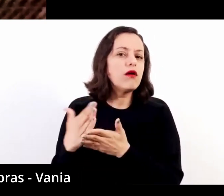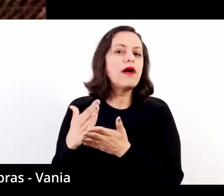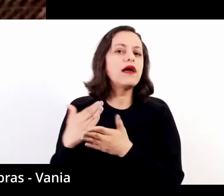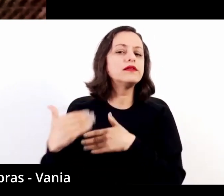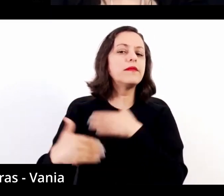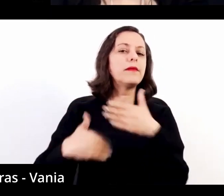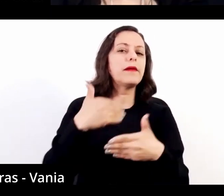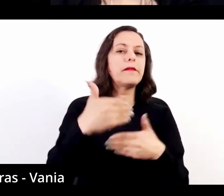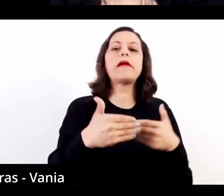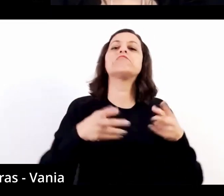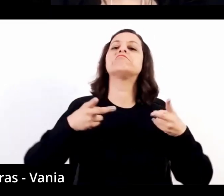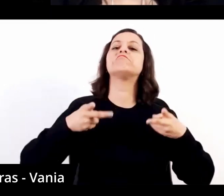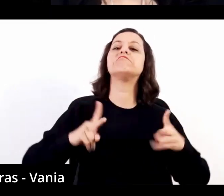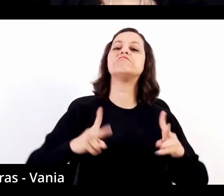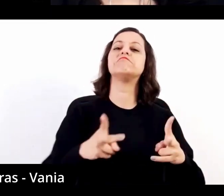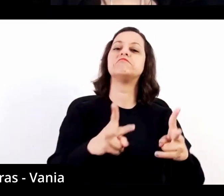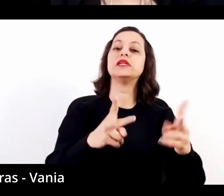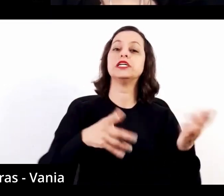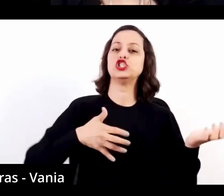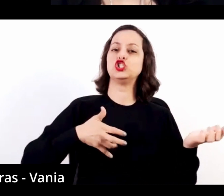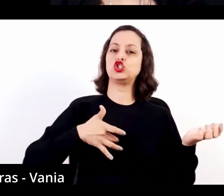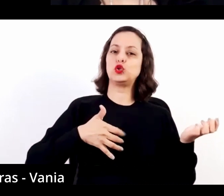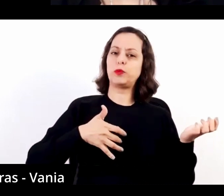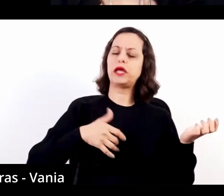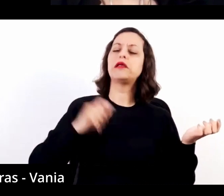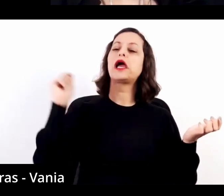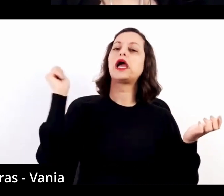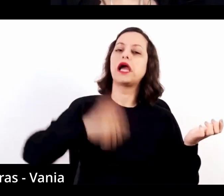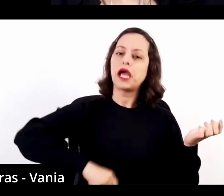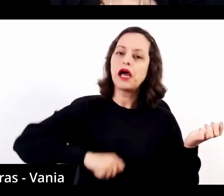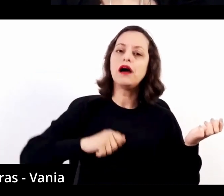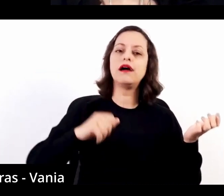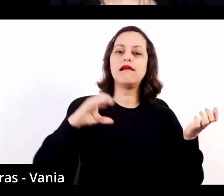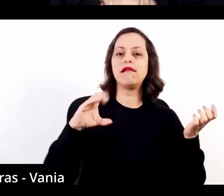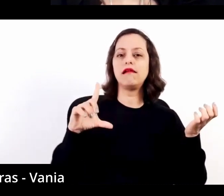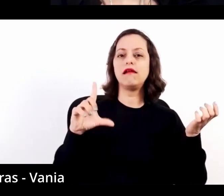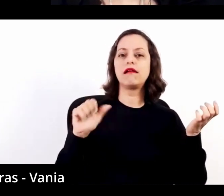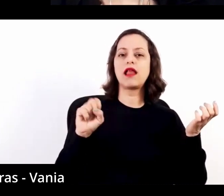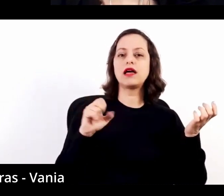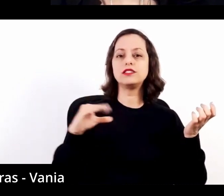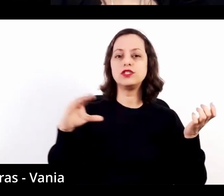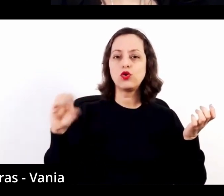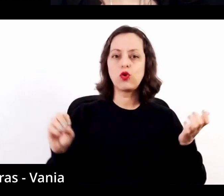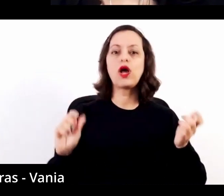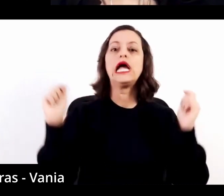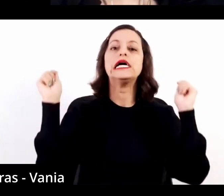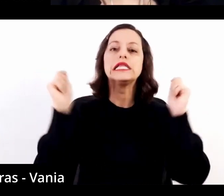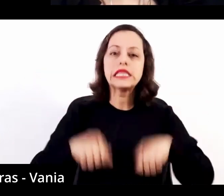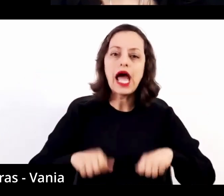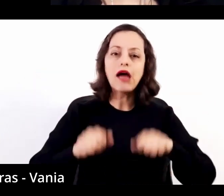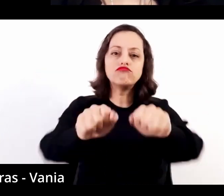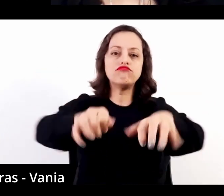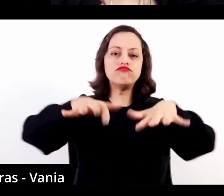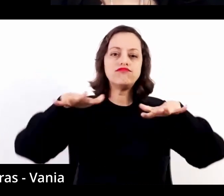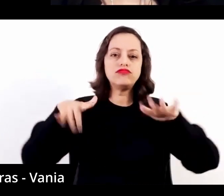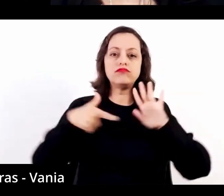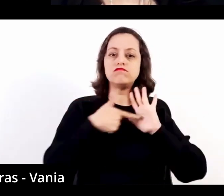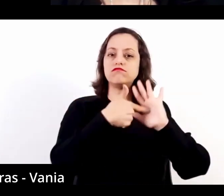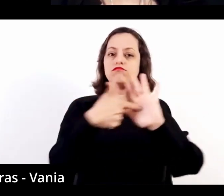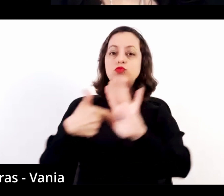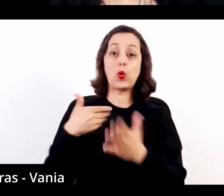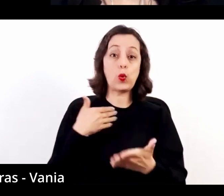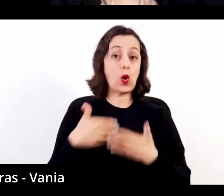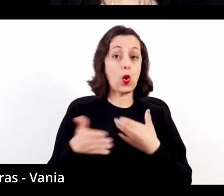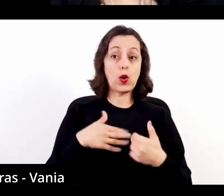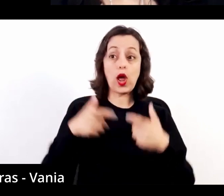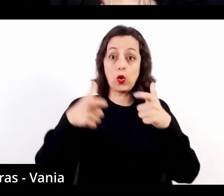consolidar. A de que o instrumento é capaz de tocar os grandes clássicos, é capaz de defender um repertório de concerto em qualquer espaço